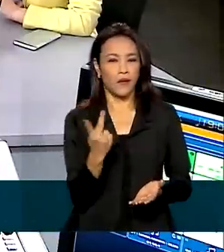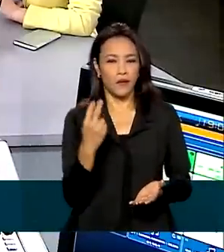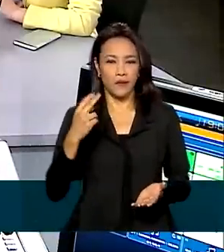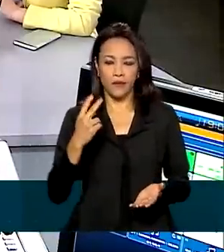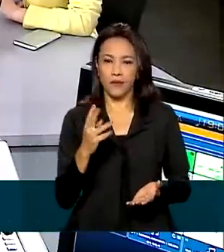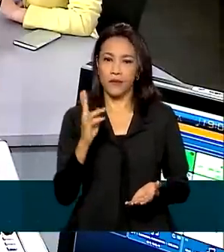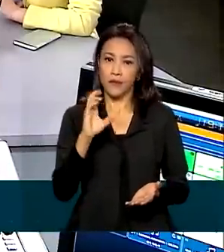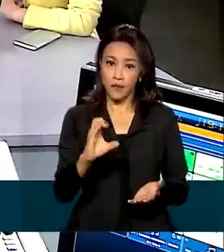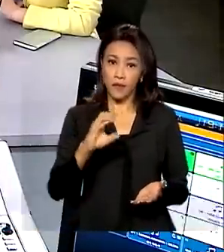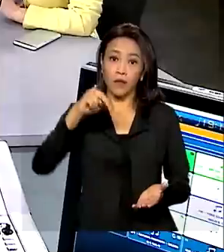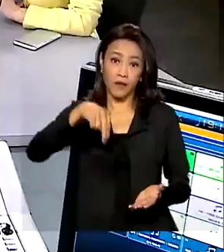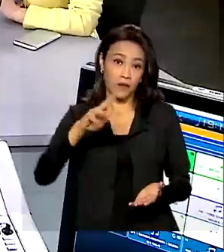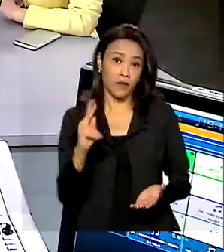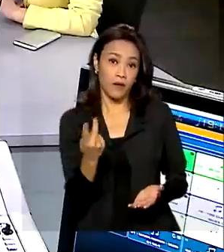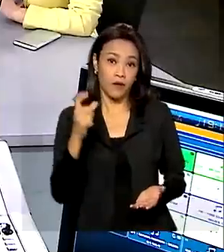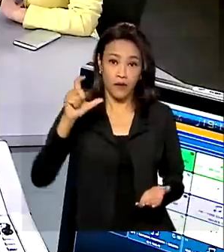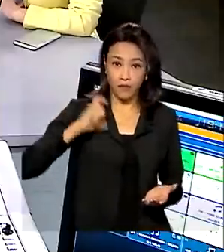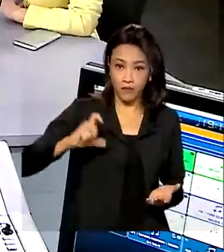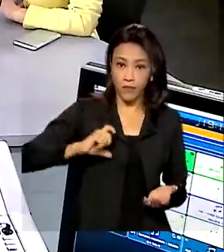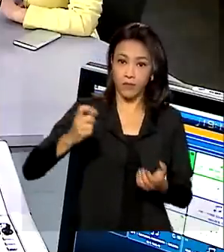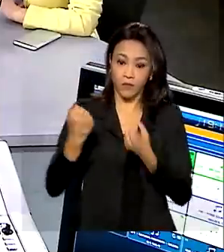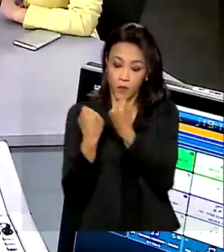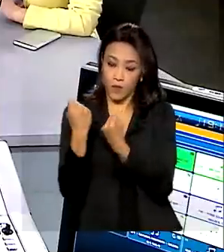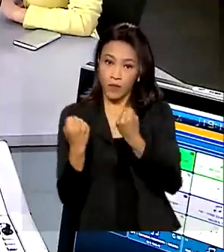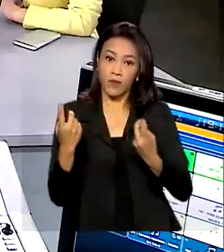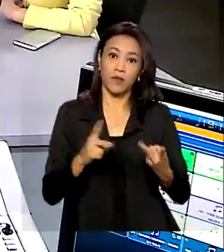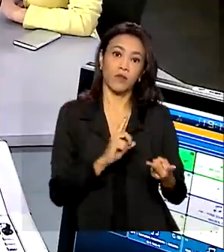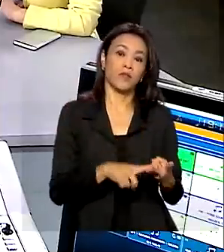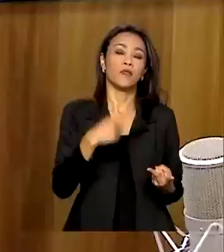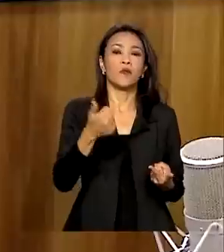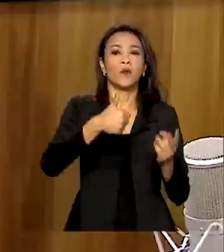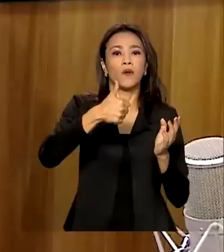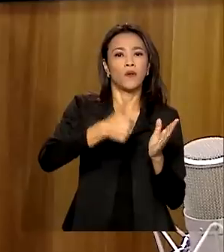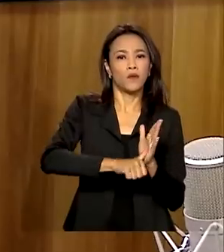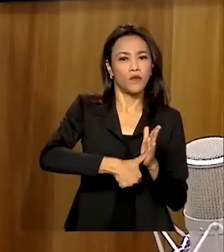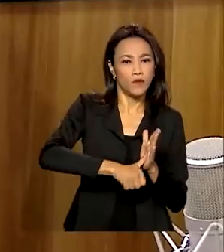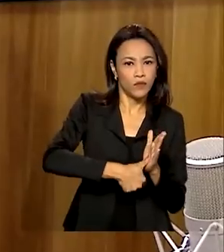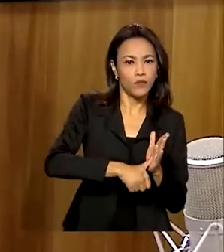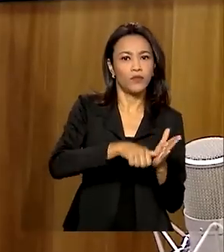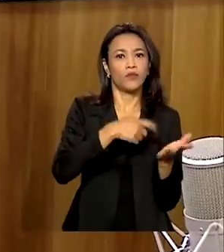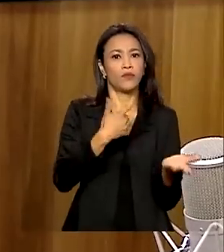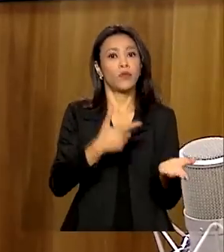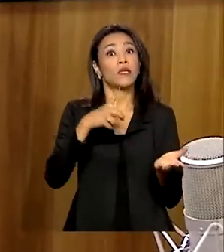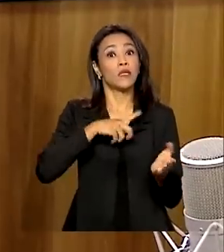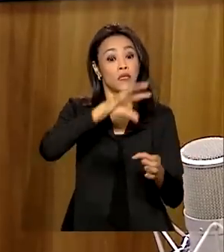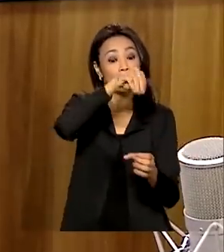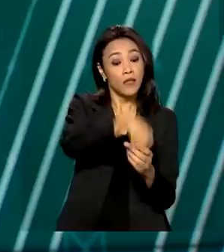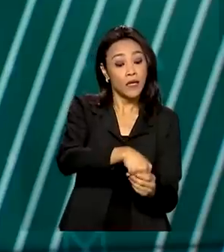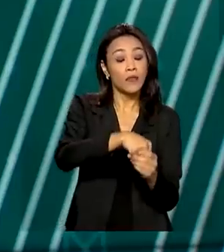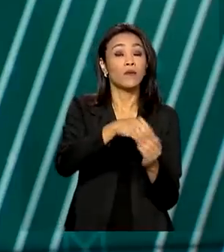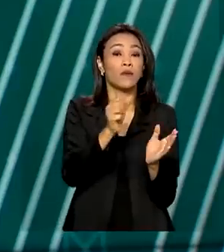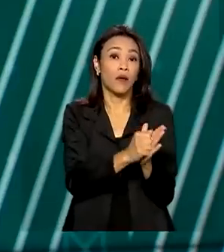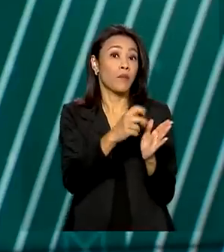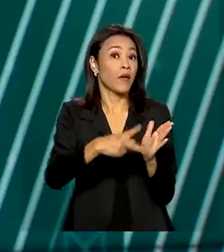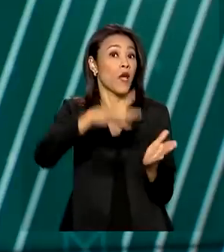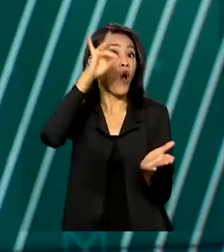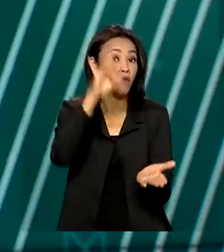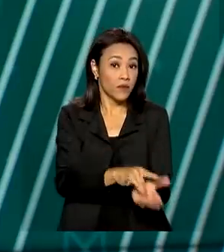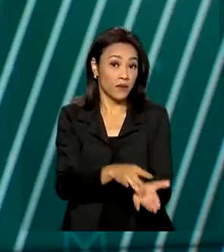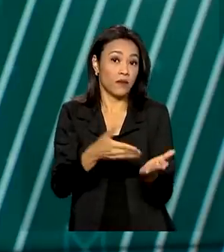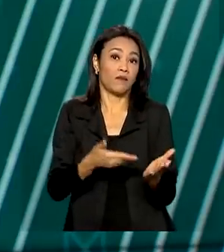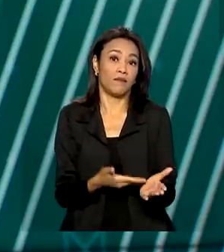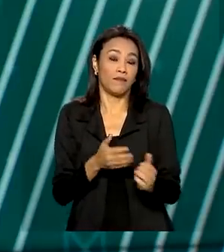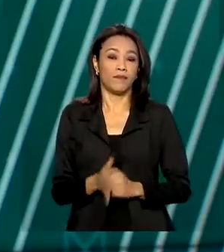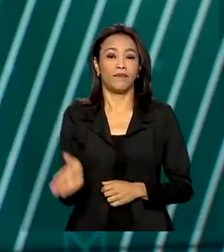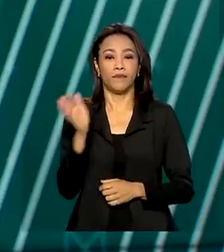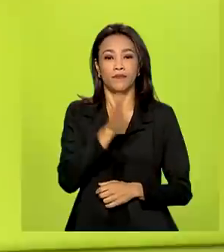própria carteira de identidade digital, tudo isso tem que ser no próprio aplicativo oficial. Mais